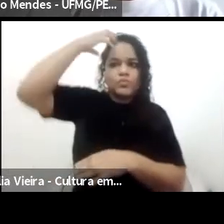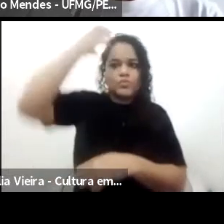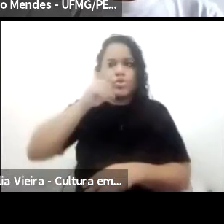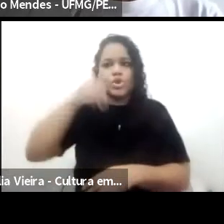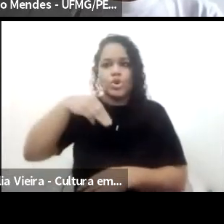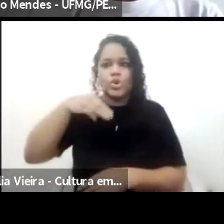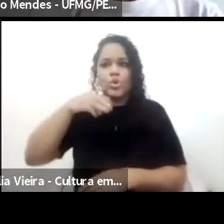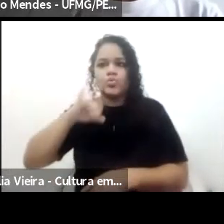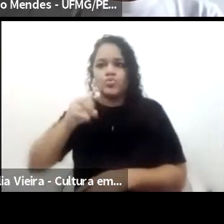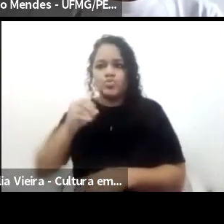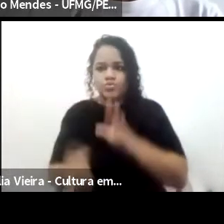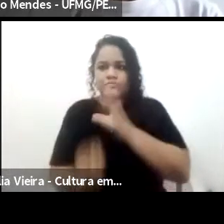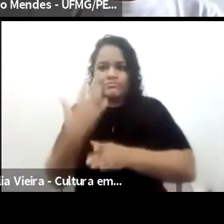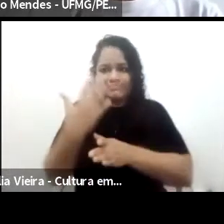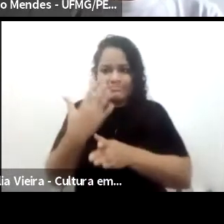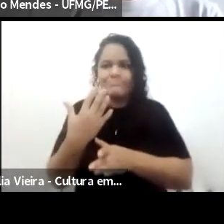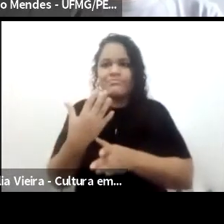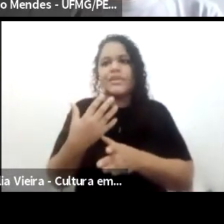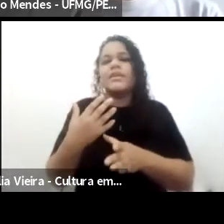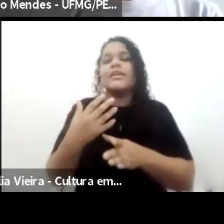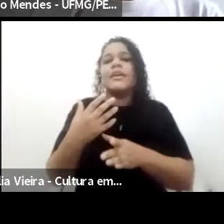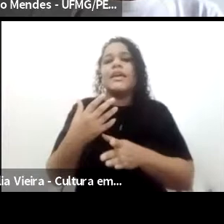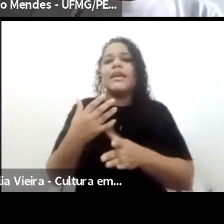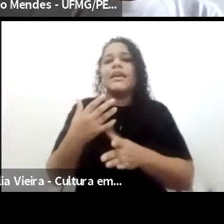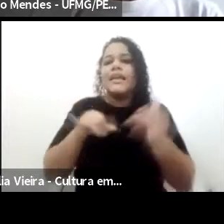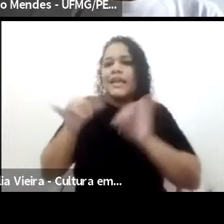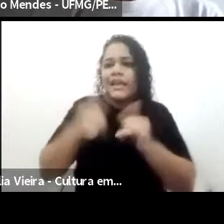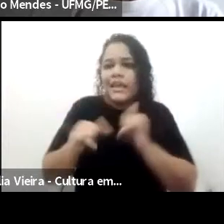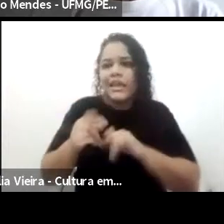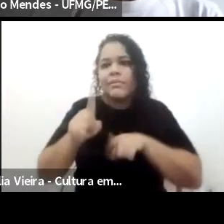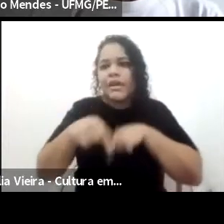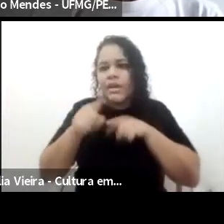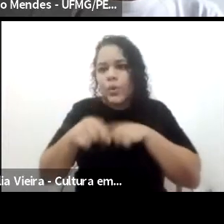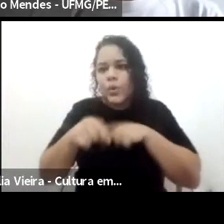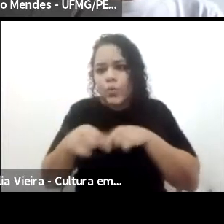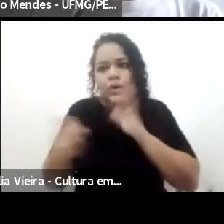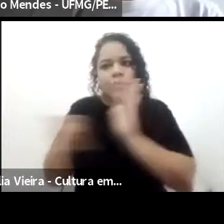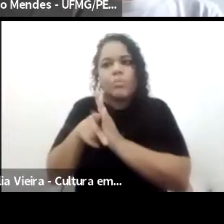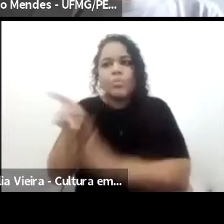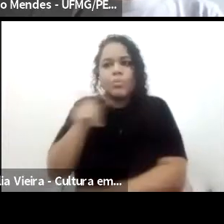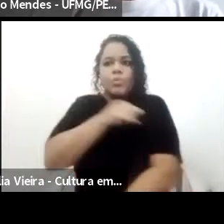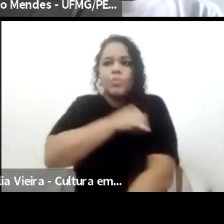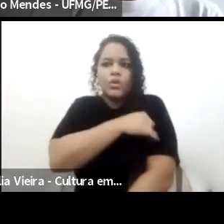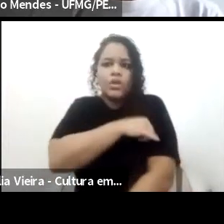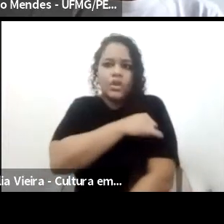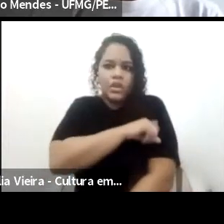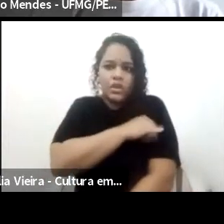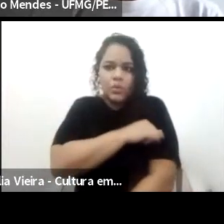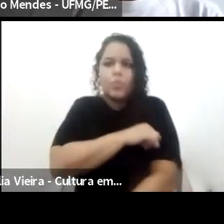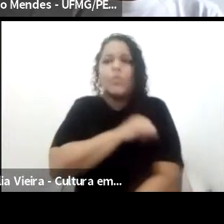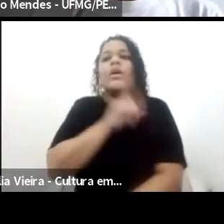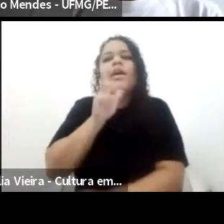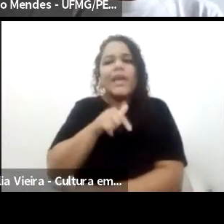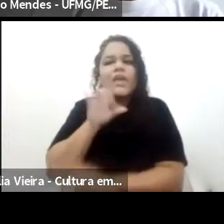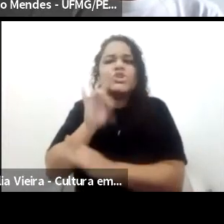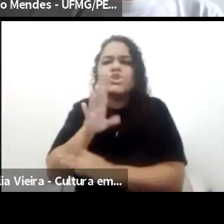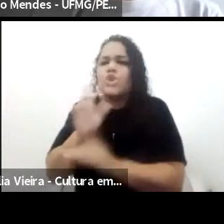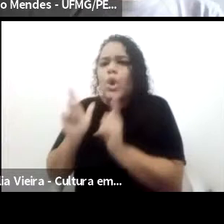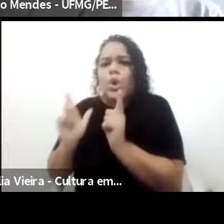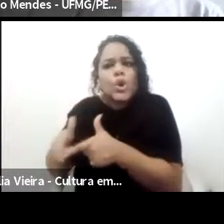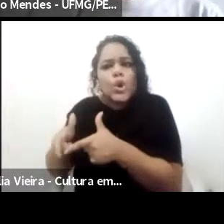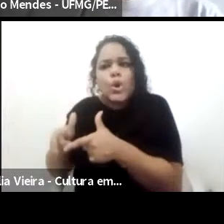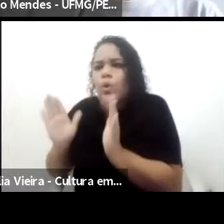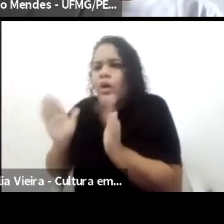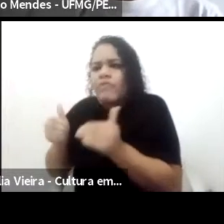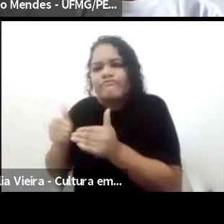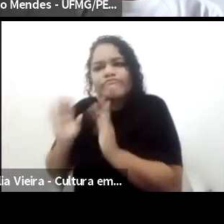agricultura no Rio de Janeiro, quer dizer, é muito específico para as demandas locais e com uma ideia